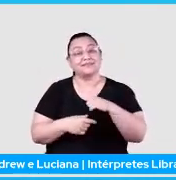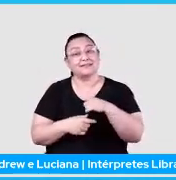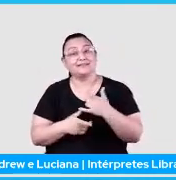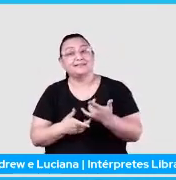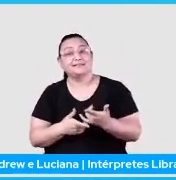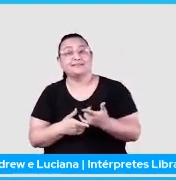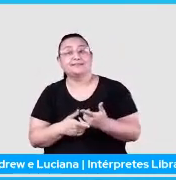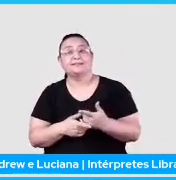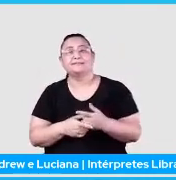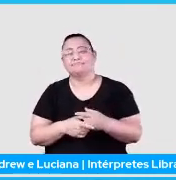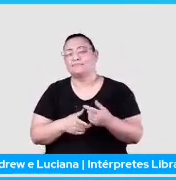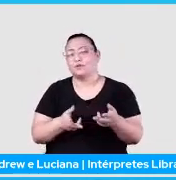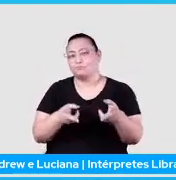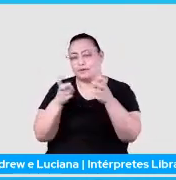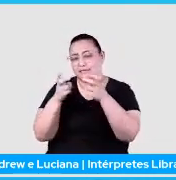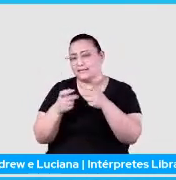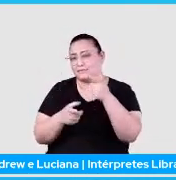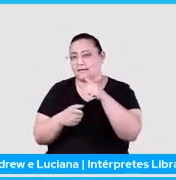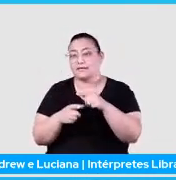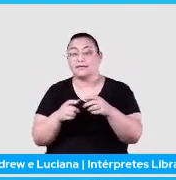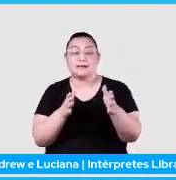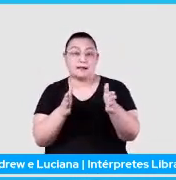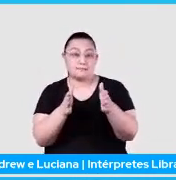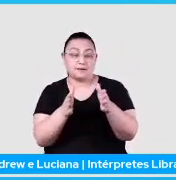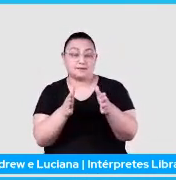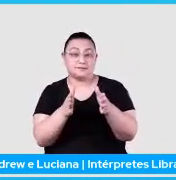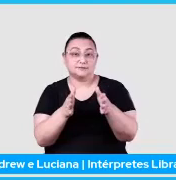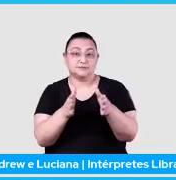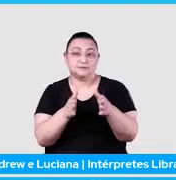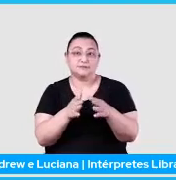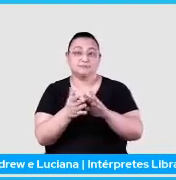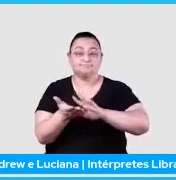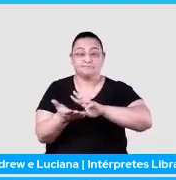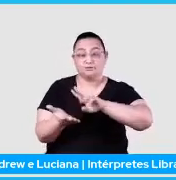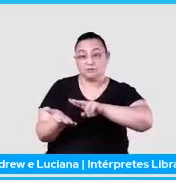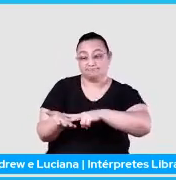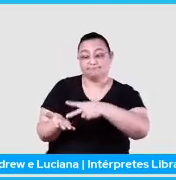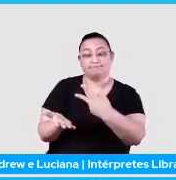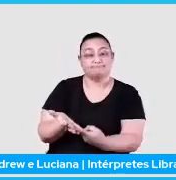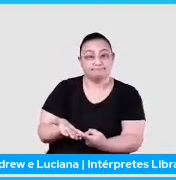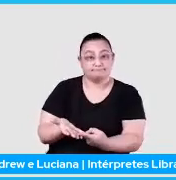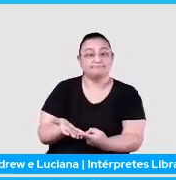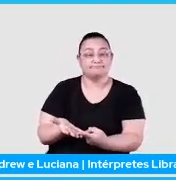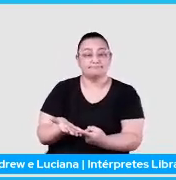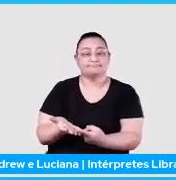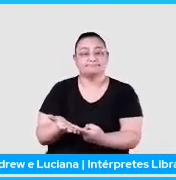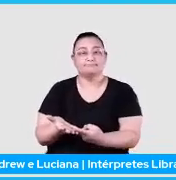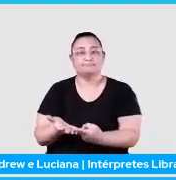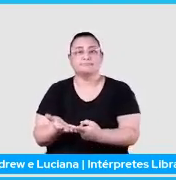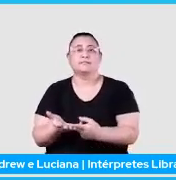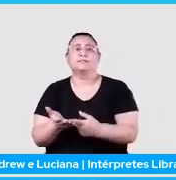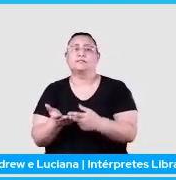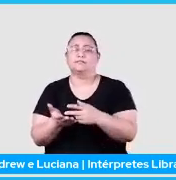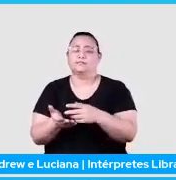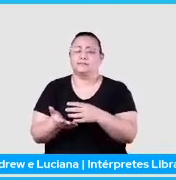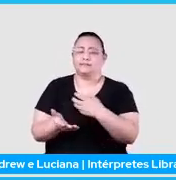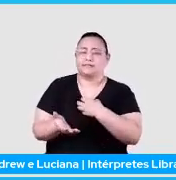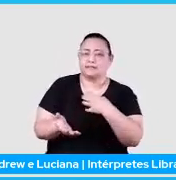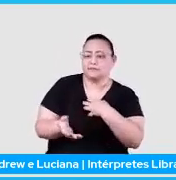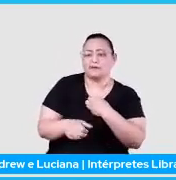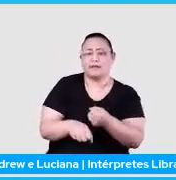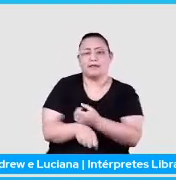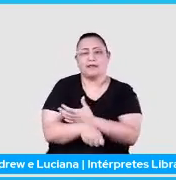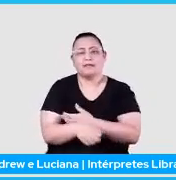dá para ilustrar, né, que a gente tem a parte de tradução, né, a gente tem a parte de análise de sentimentos, a gente tem a parte de